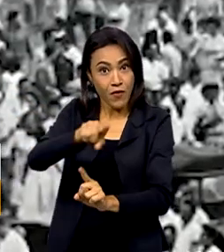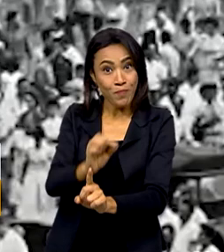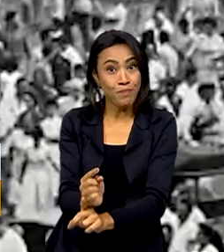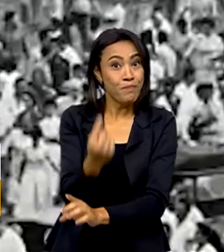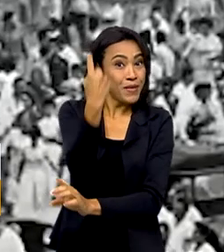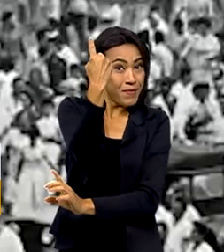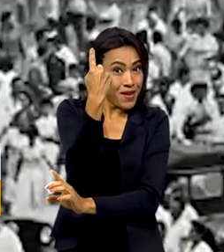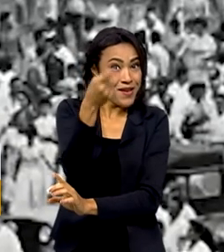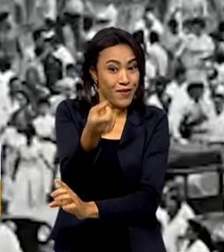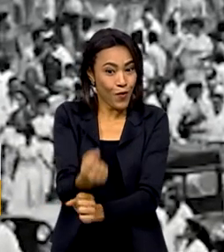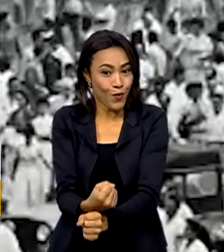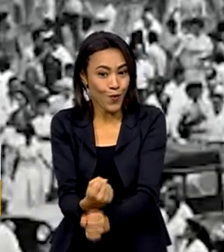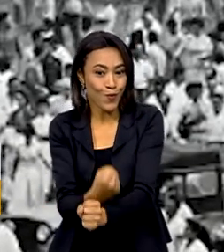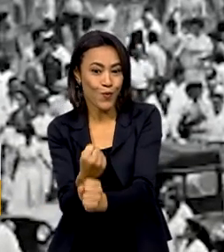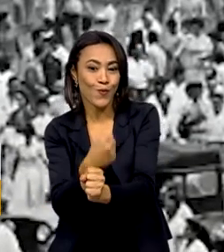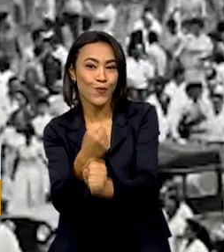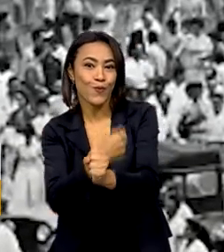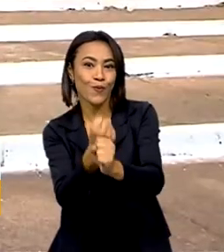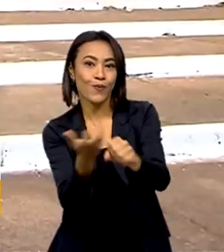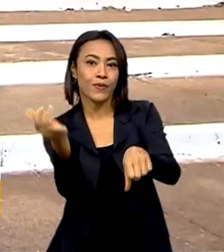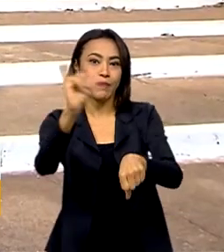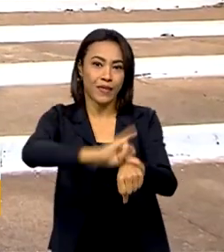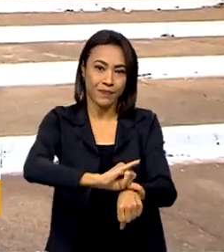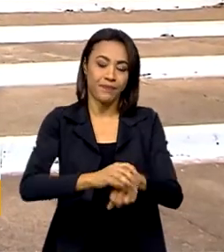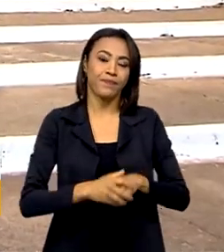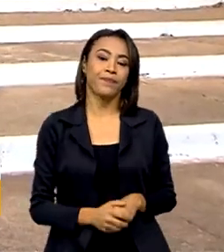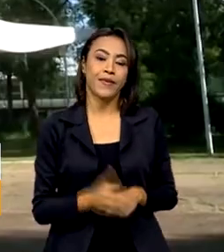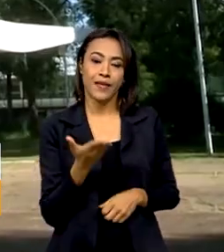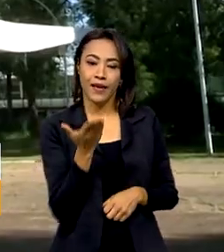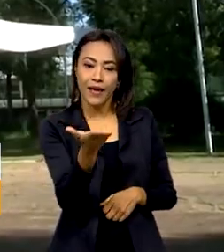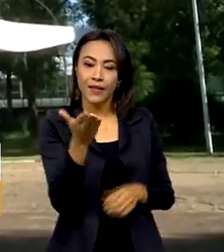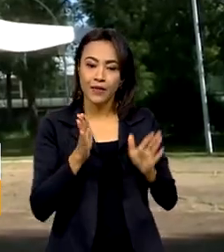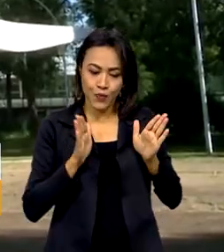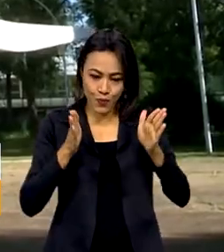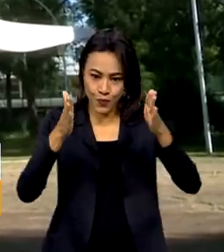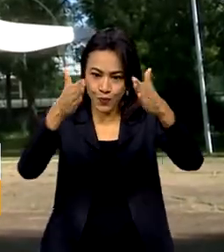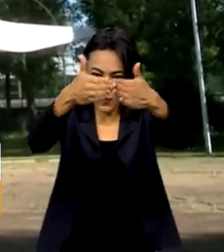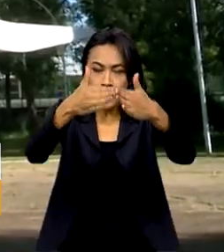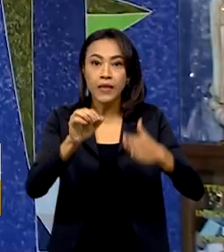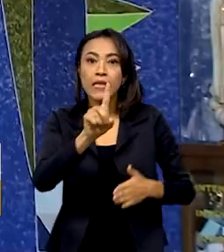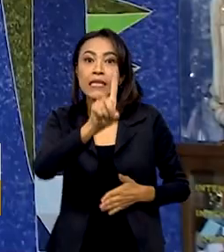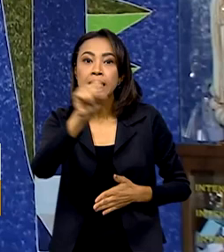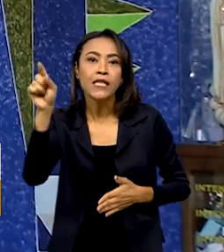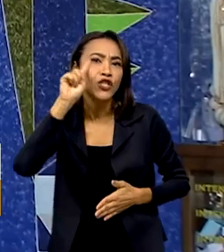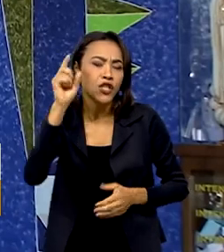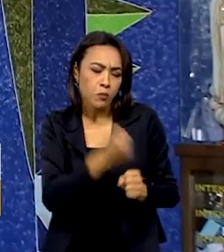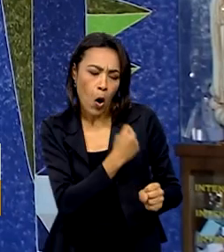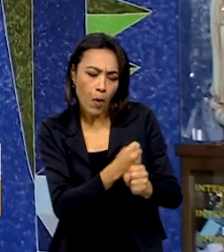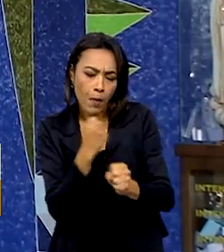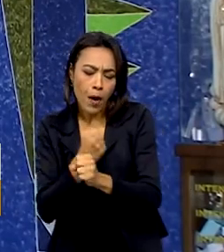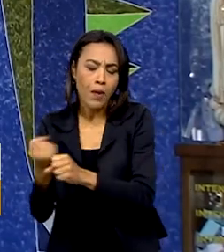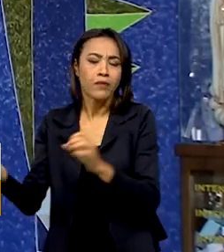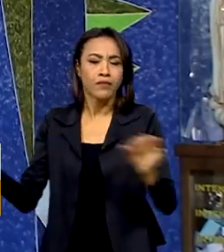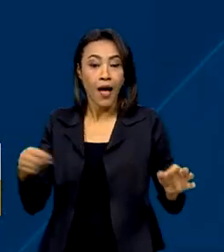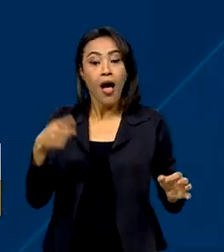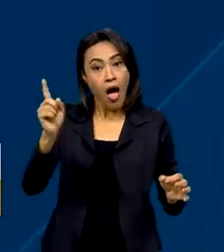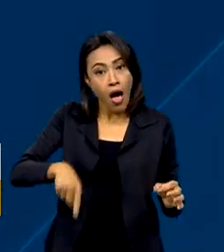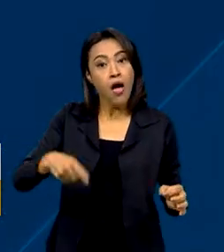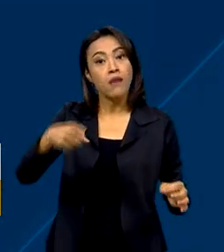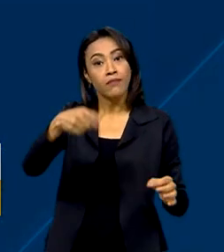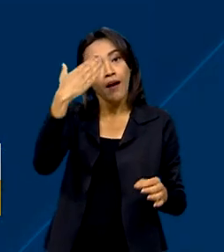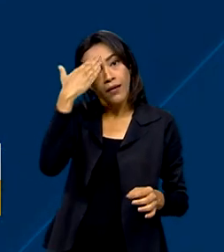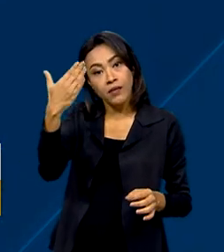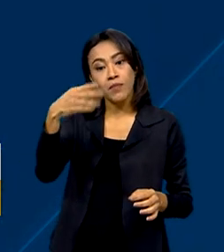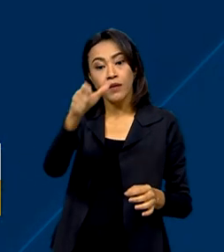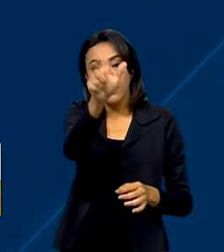templo em alvenaria construído na capital. A capela foi erguida em apenas 100 dias, como forma de agradecimento da então